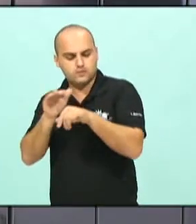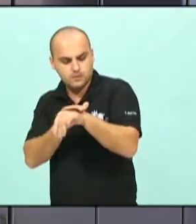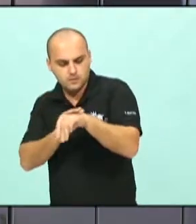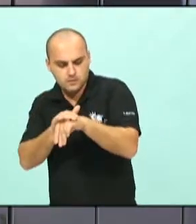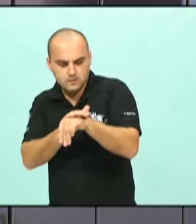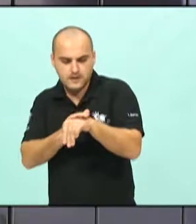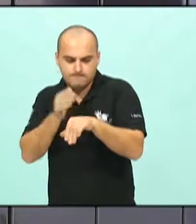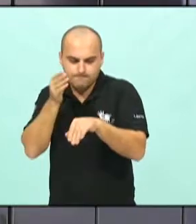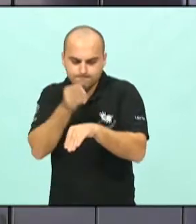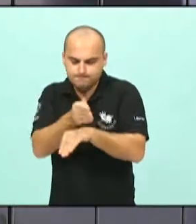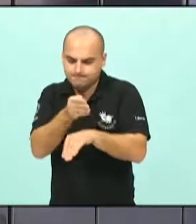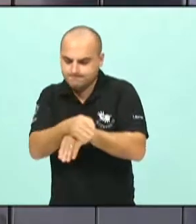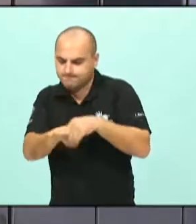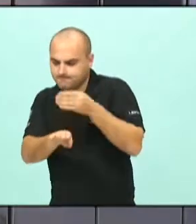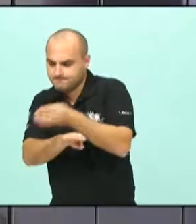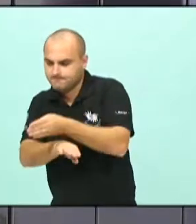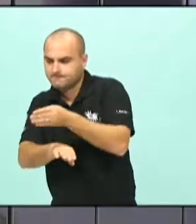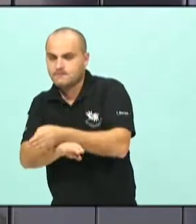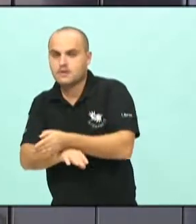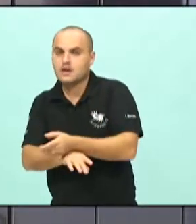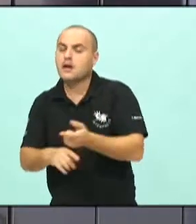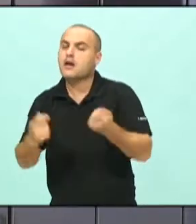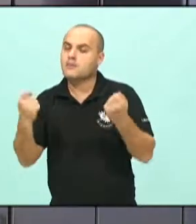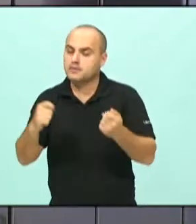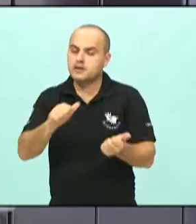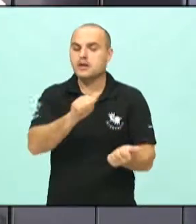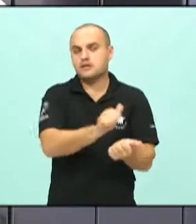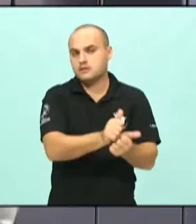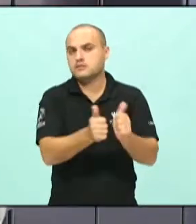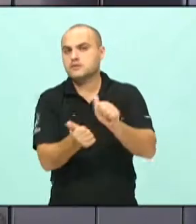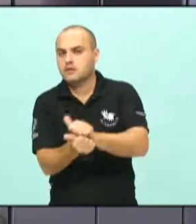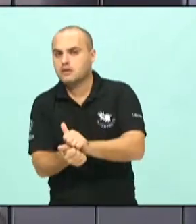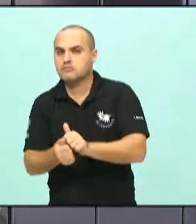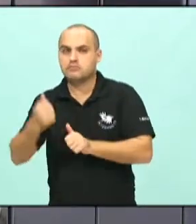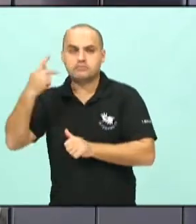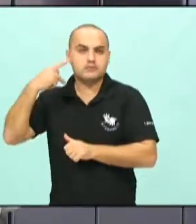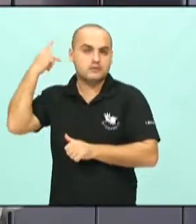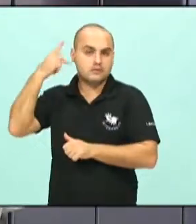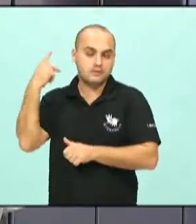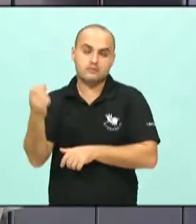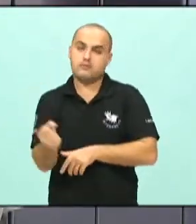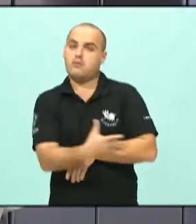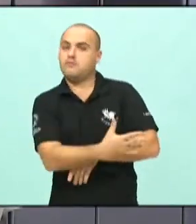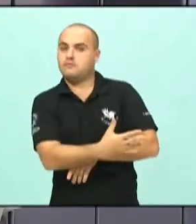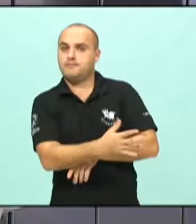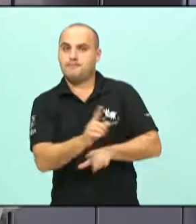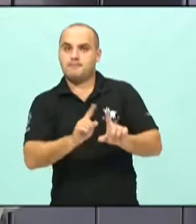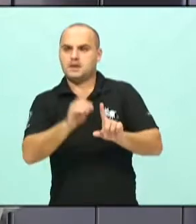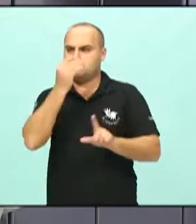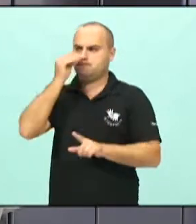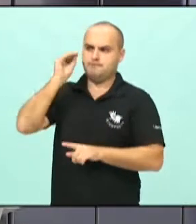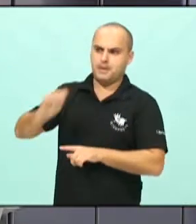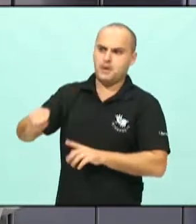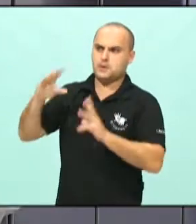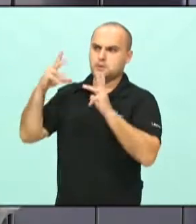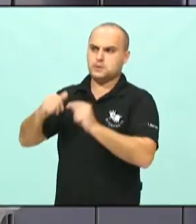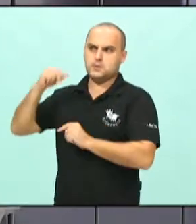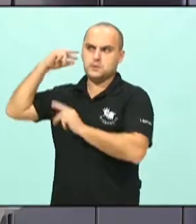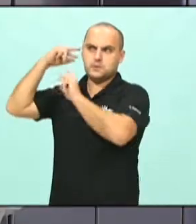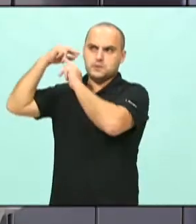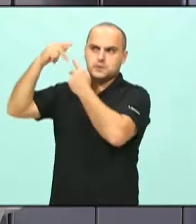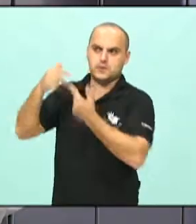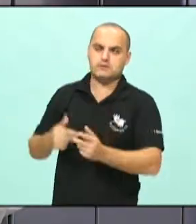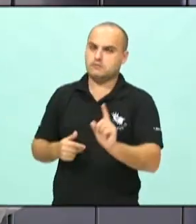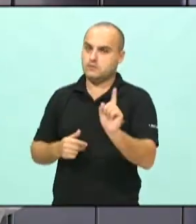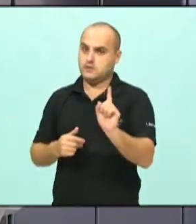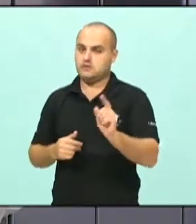visa, como eu disse, adaptar-se à política, mas sem perder a sua essência. Porque sabe, gosta